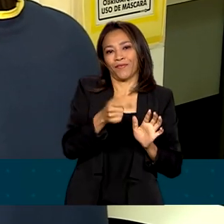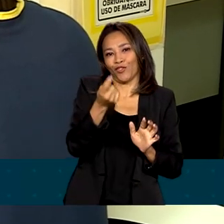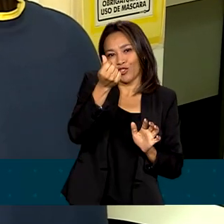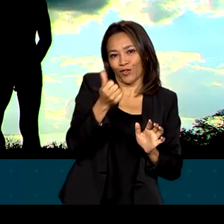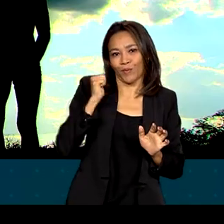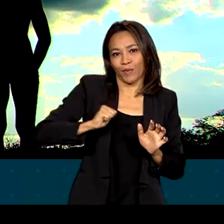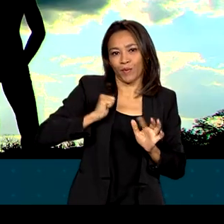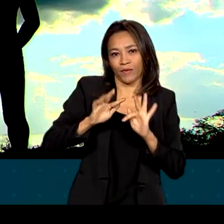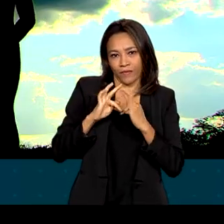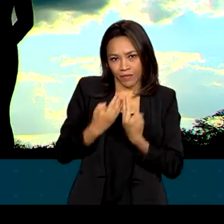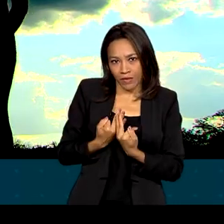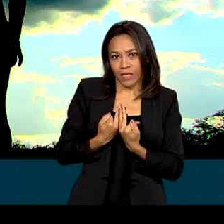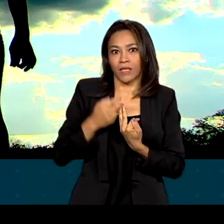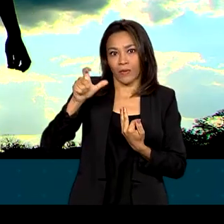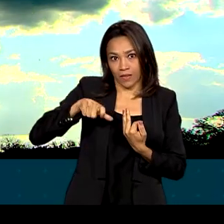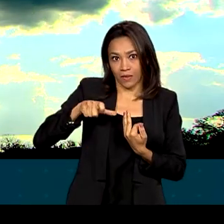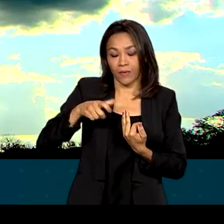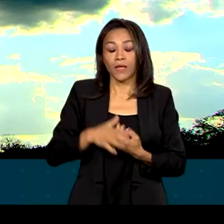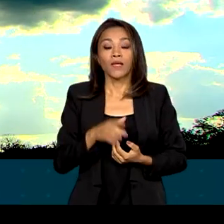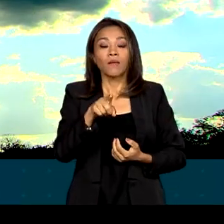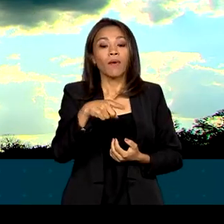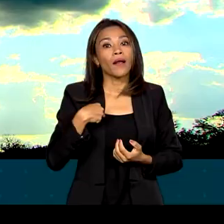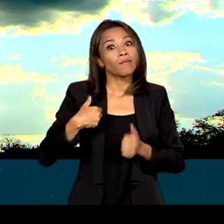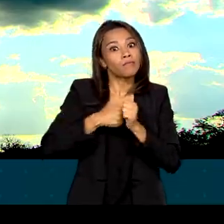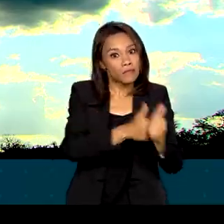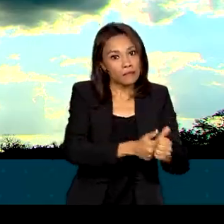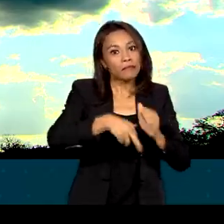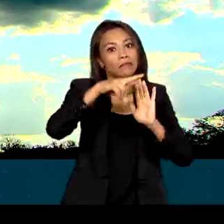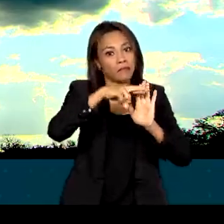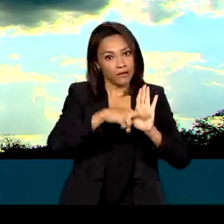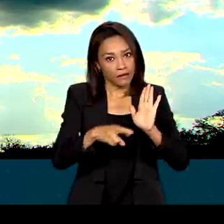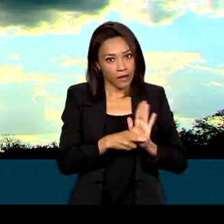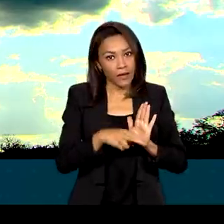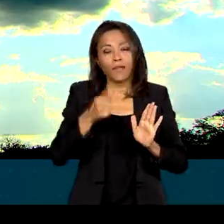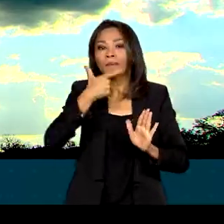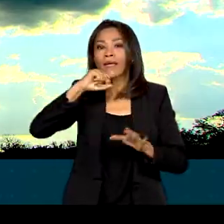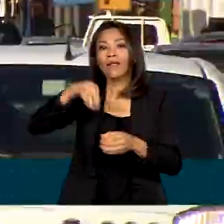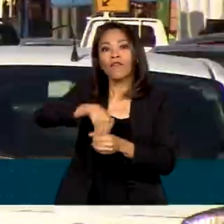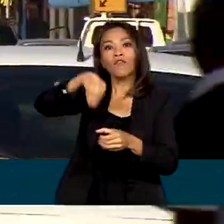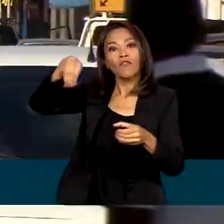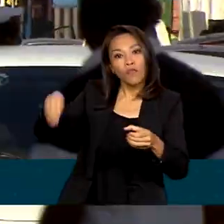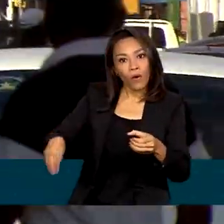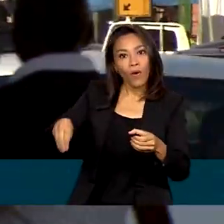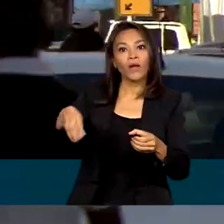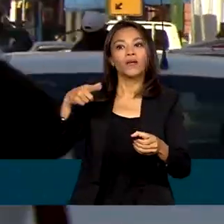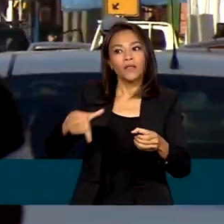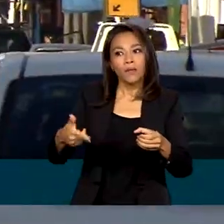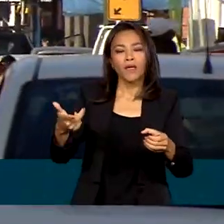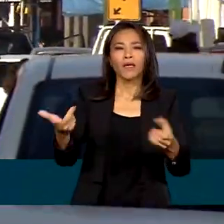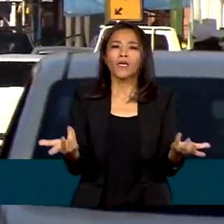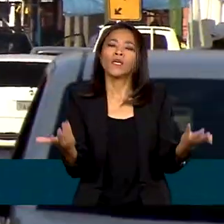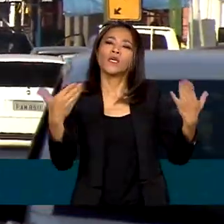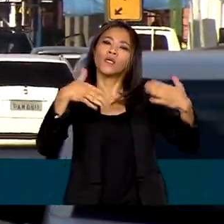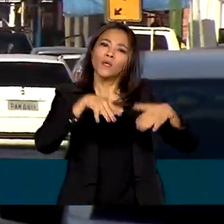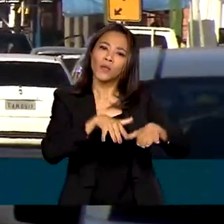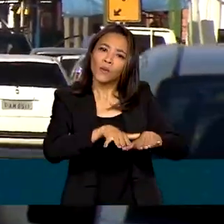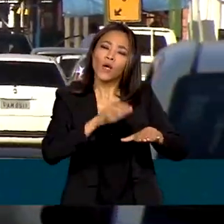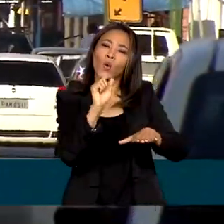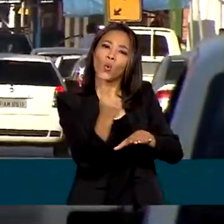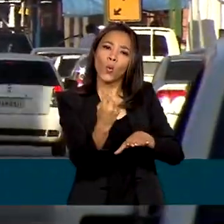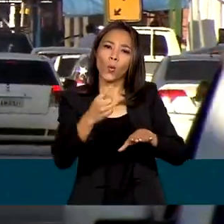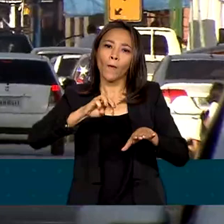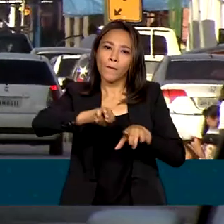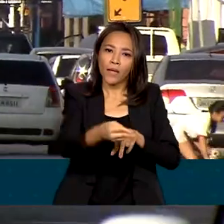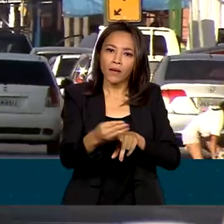é incluir quem cumpre os critérios e está fora, e, ao mesmo tempo, excluir cerca de 1 milhão